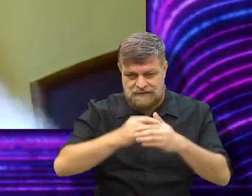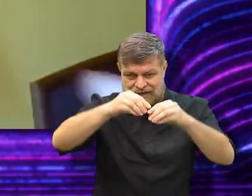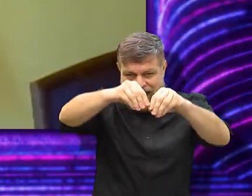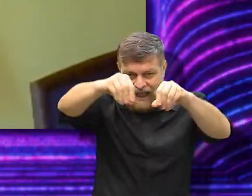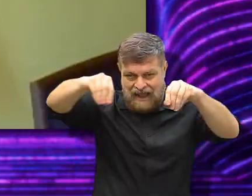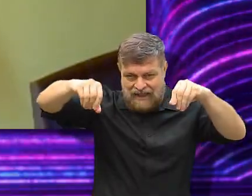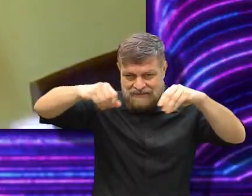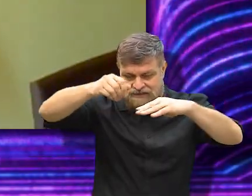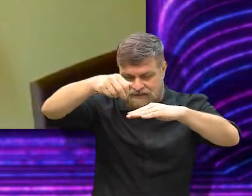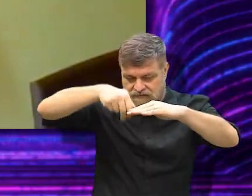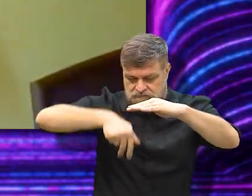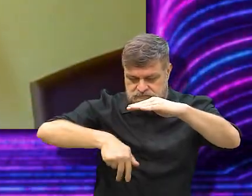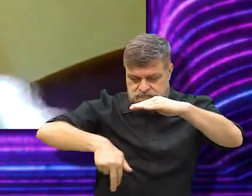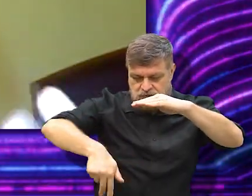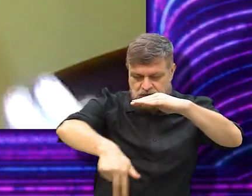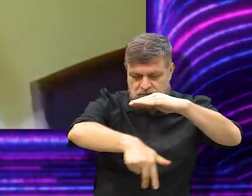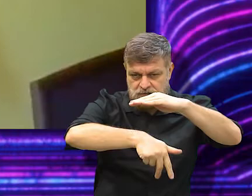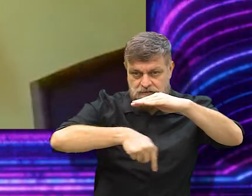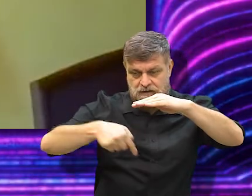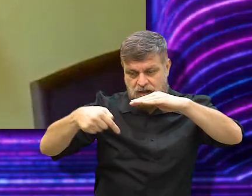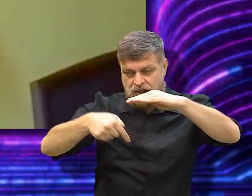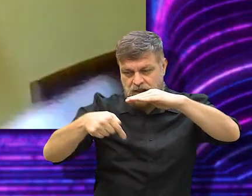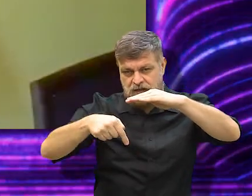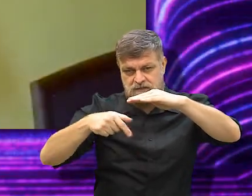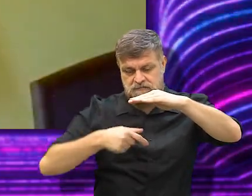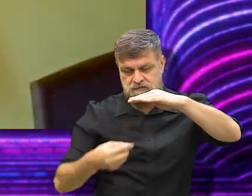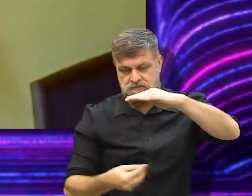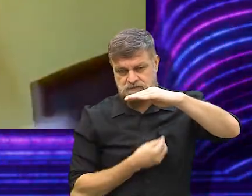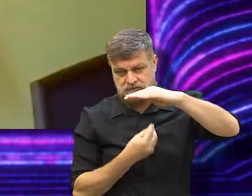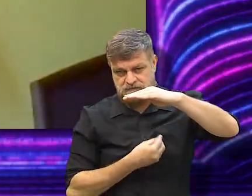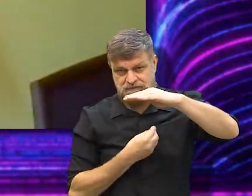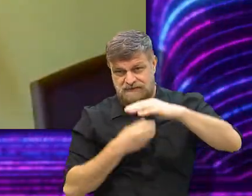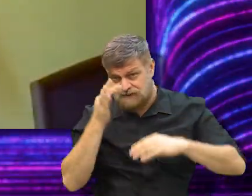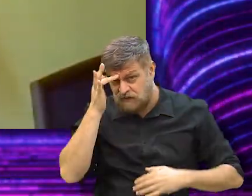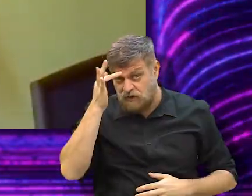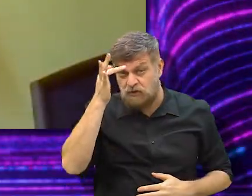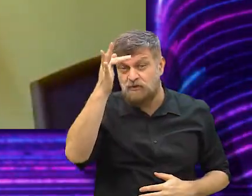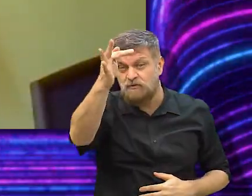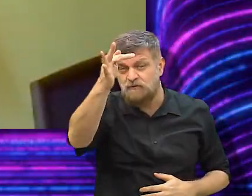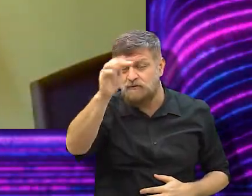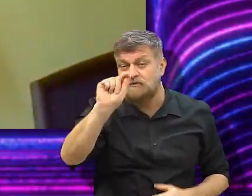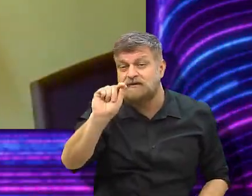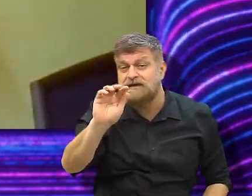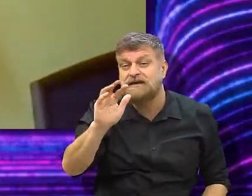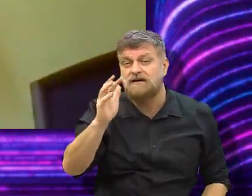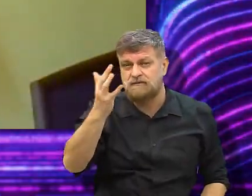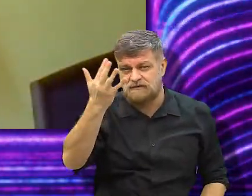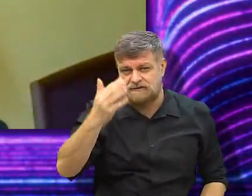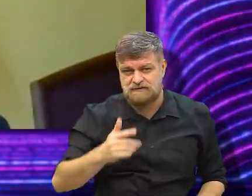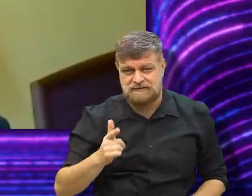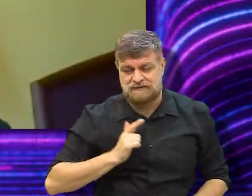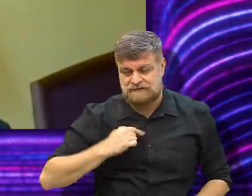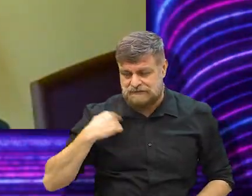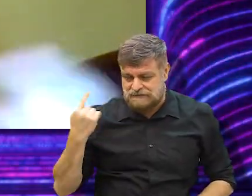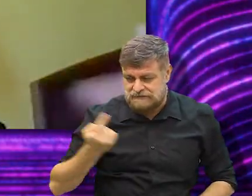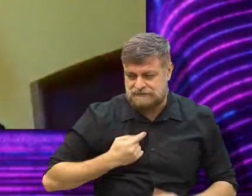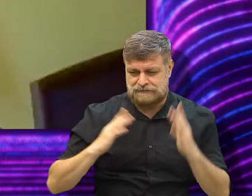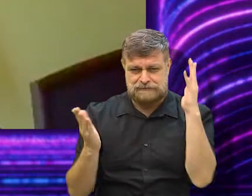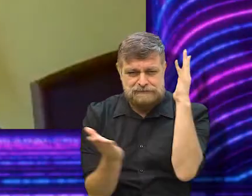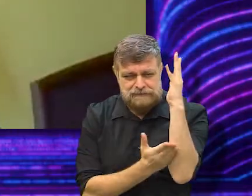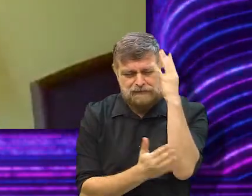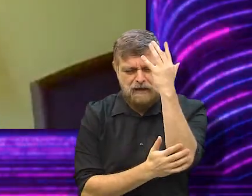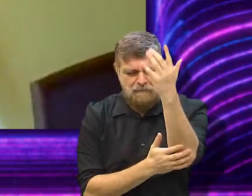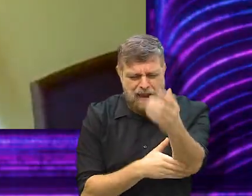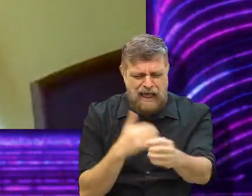se passa no Subterrâneo. O que aconteceu foi, bem distopia, né? Assim, num futuro não muito distante, de tanto a